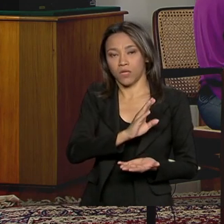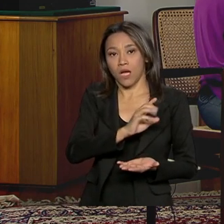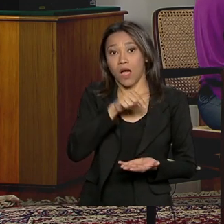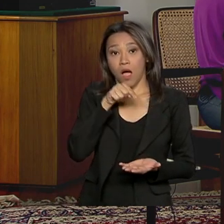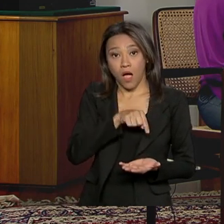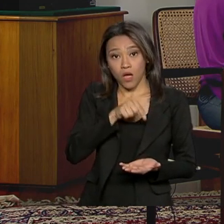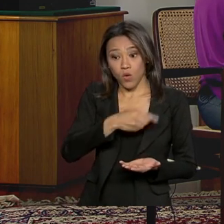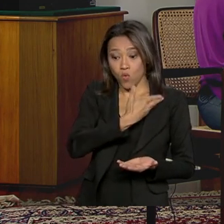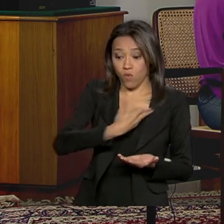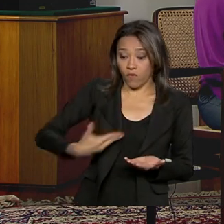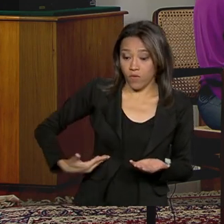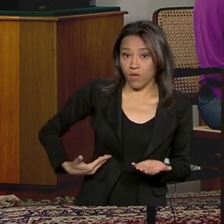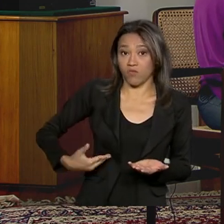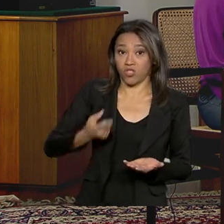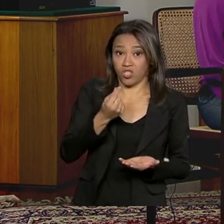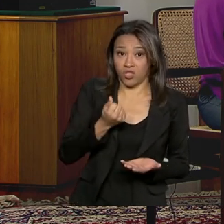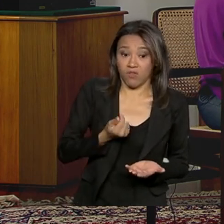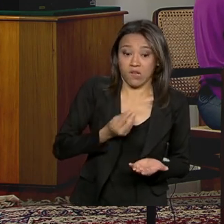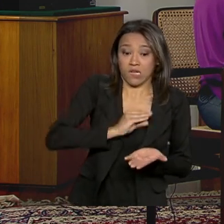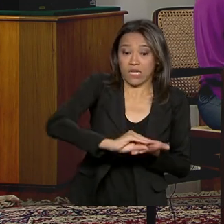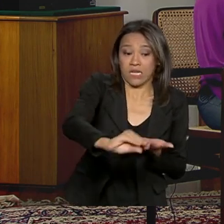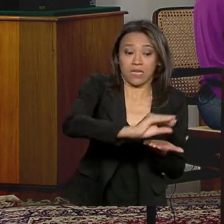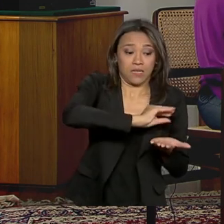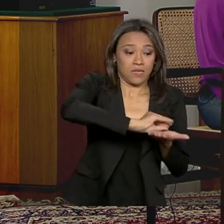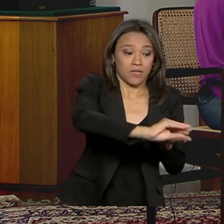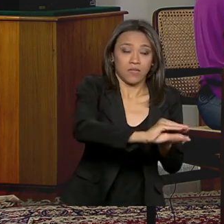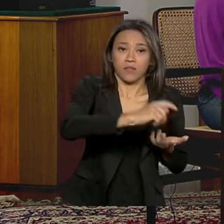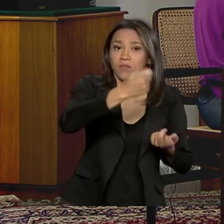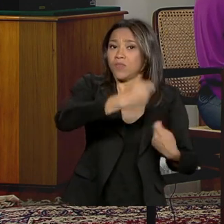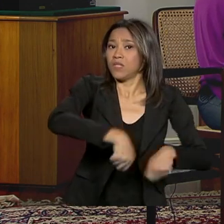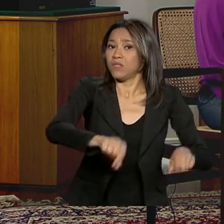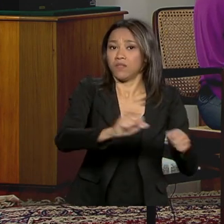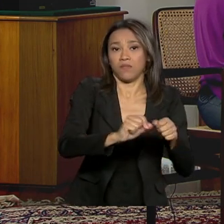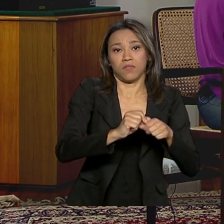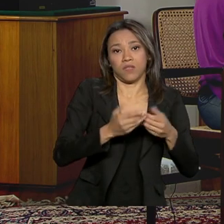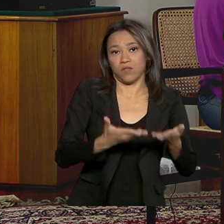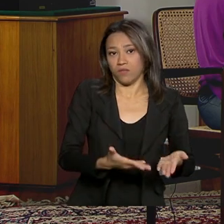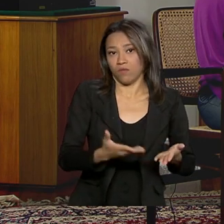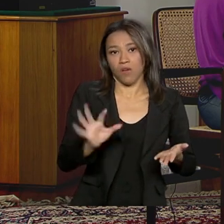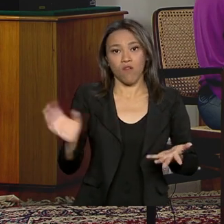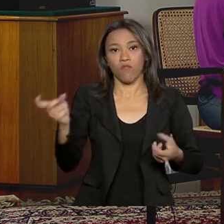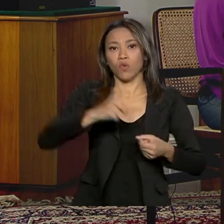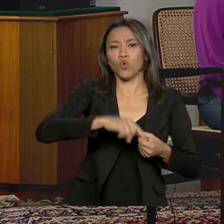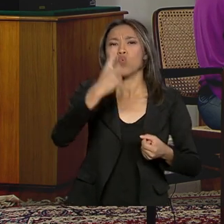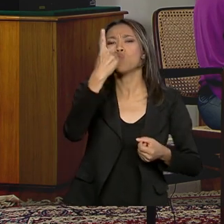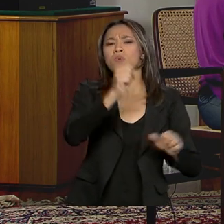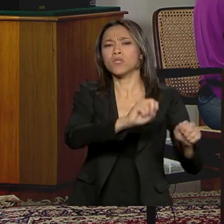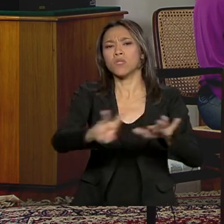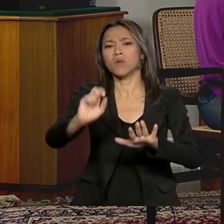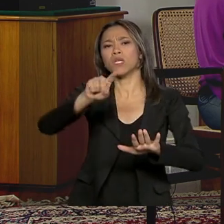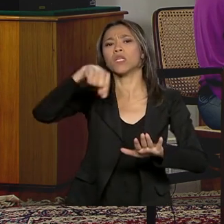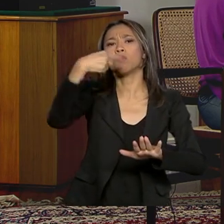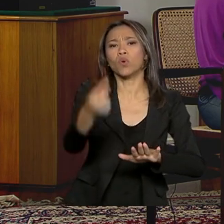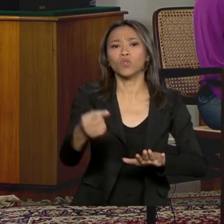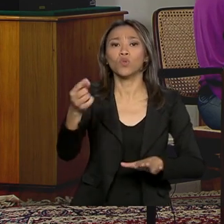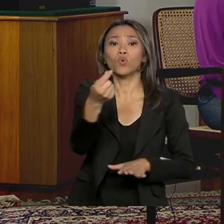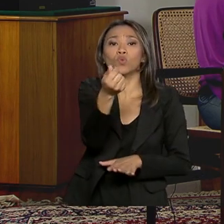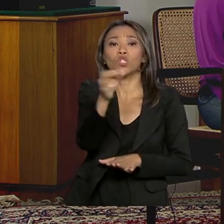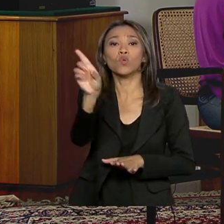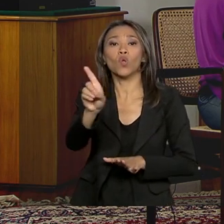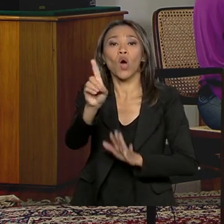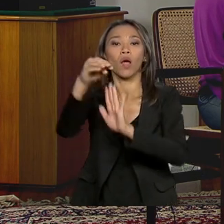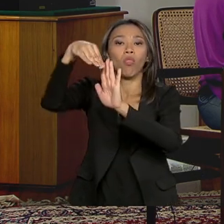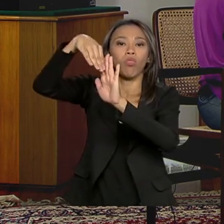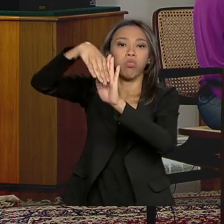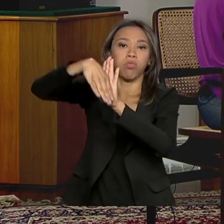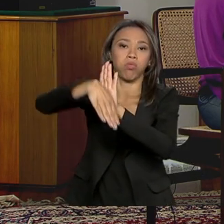governo botava dinheiro, não sei o quê. Não precisa fazer isso. Vai voltar. E não deu outro. Uma semana depois, o dólar estava caindo. Por quê?